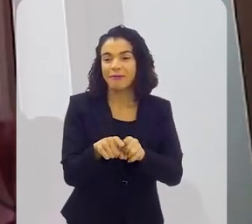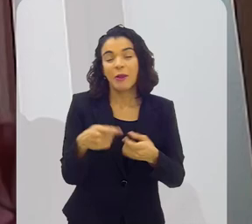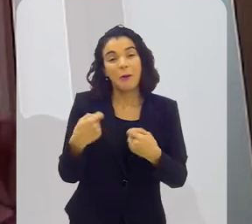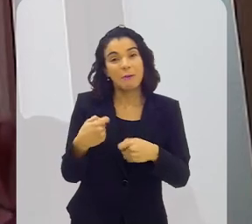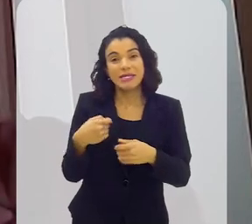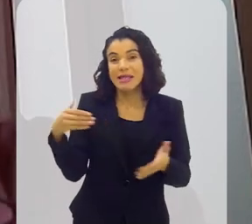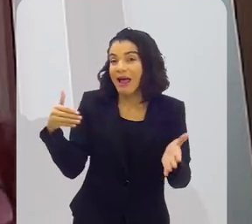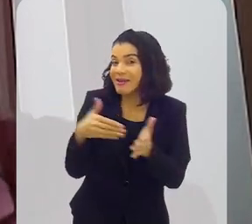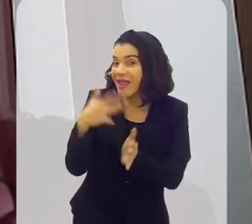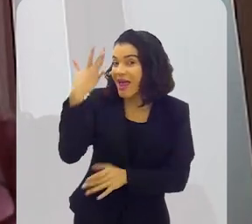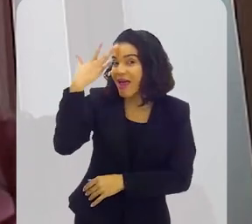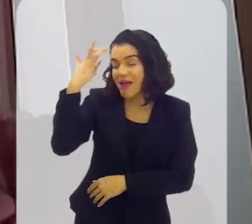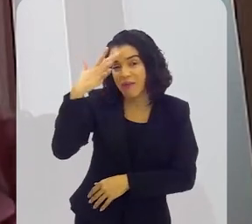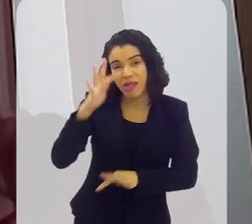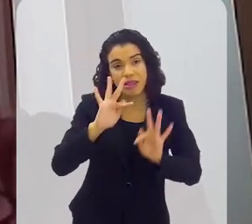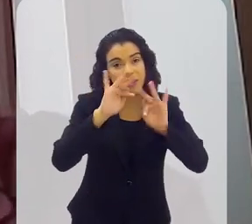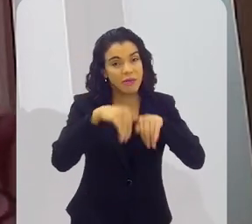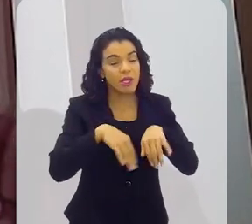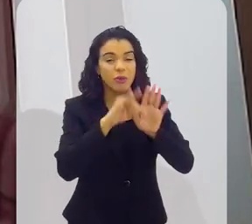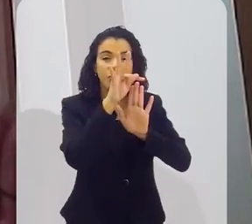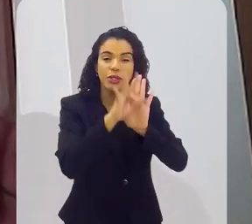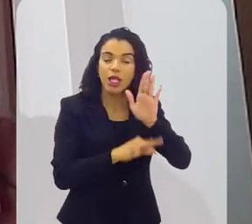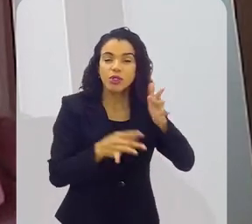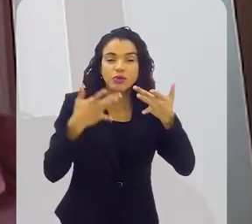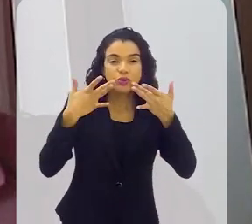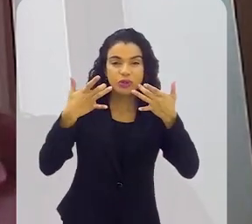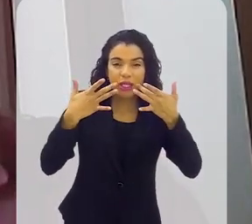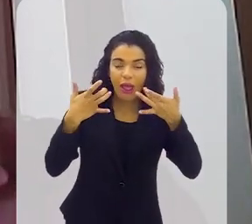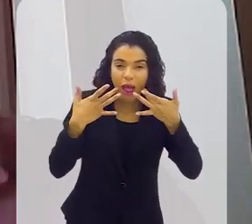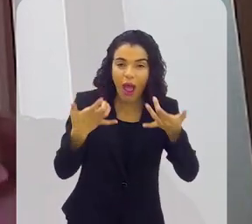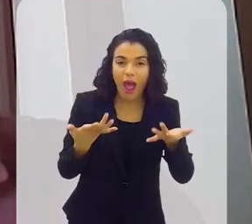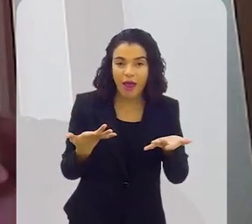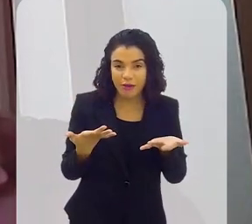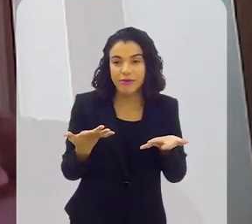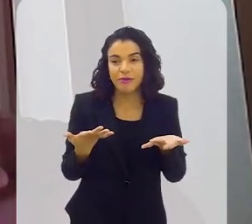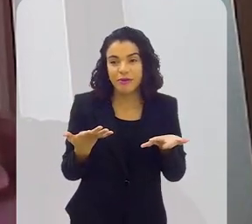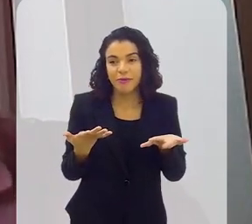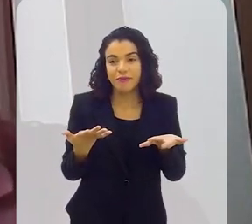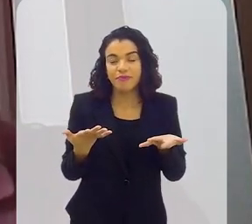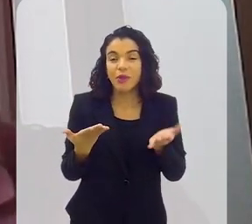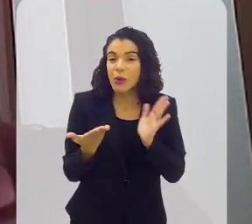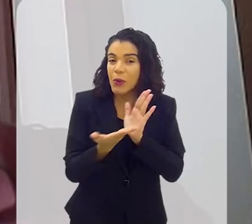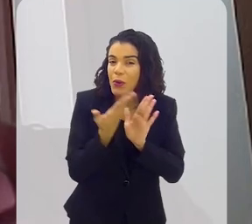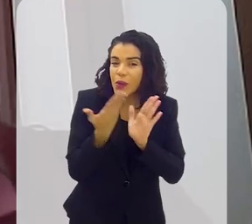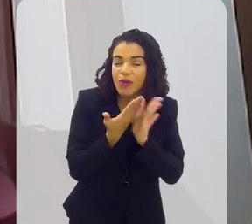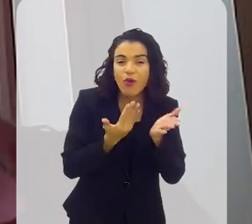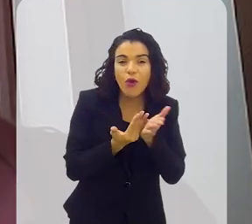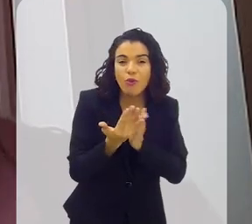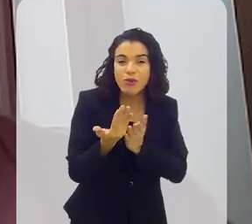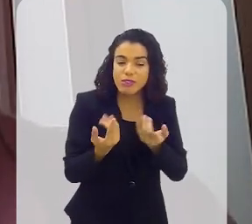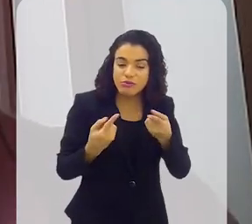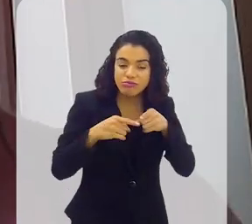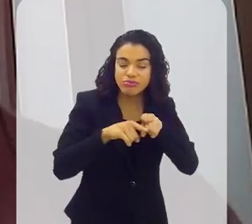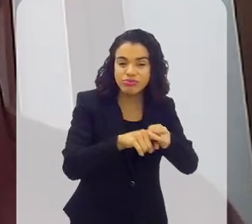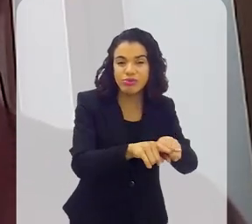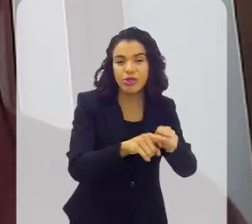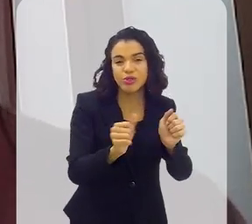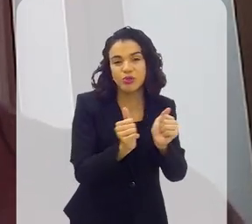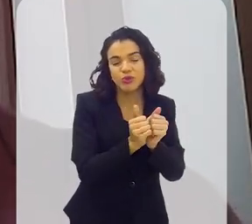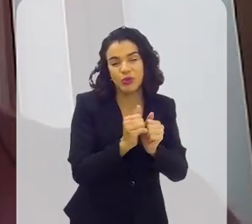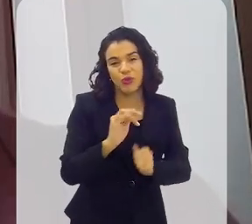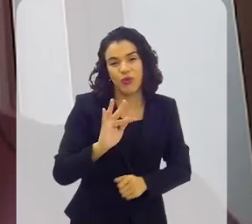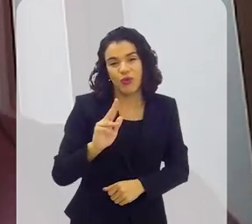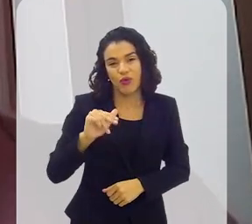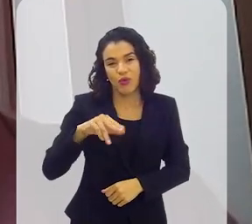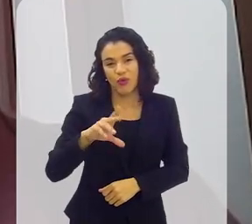tem que terminar até amanhã, um texto de uma peça. E esses livros eu comecei a fazer junto com o Fundo de Quintal.